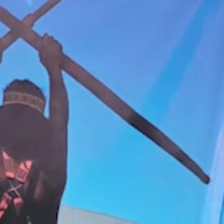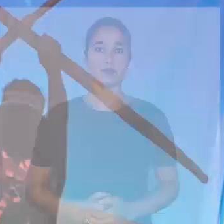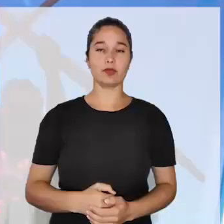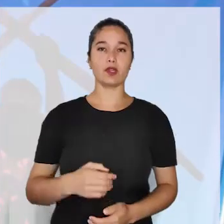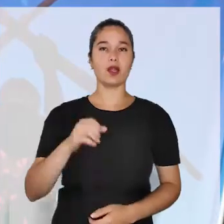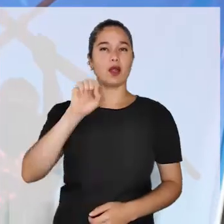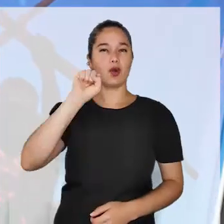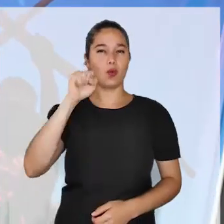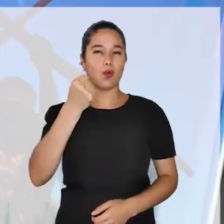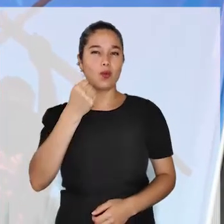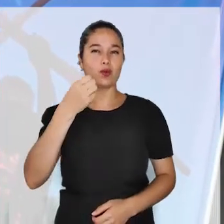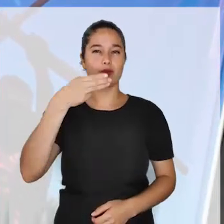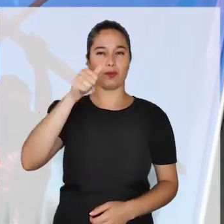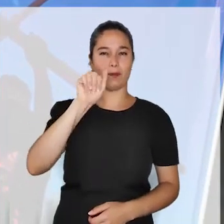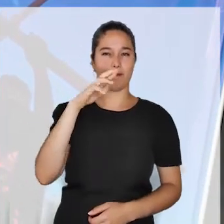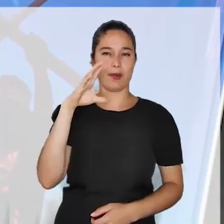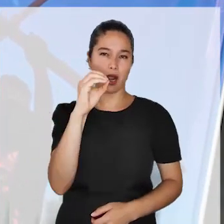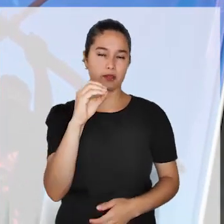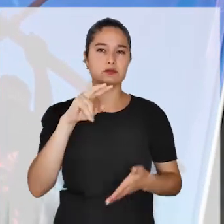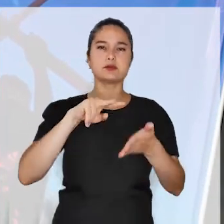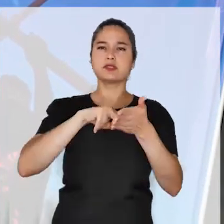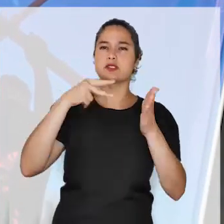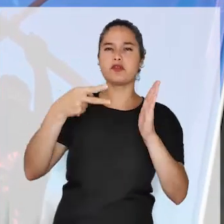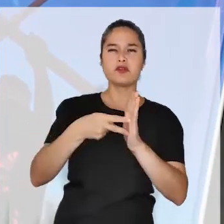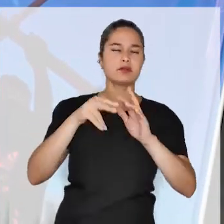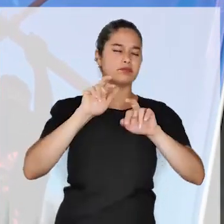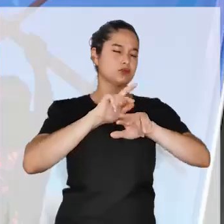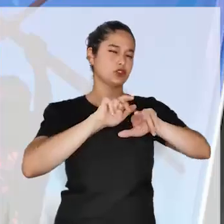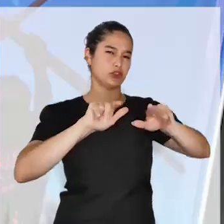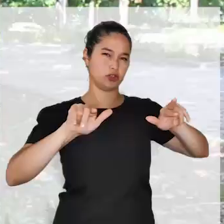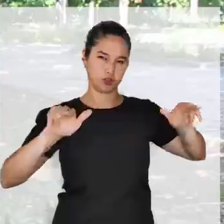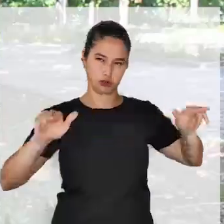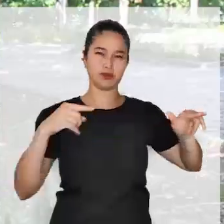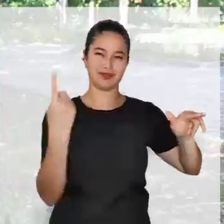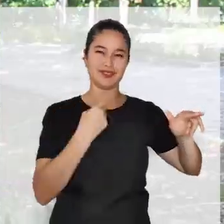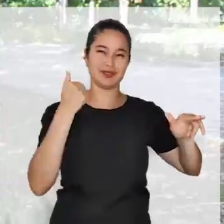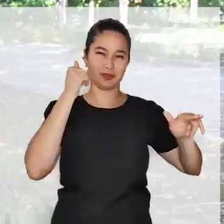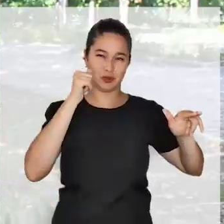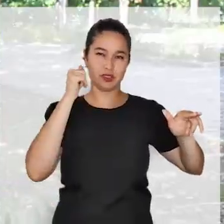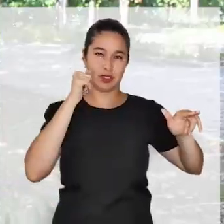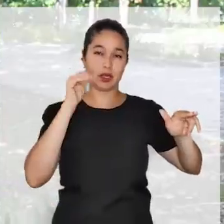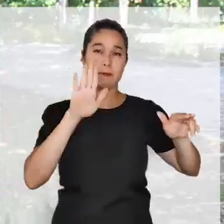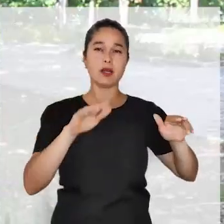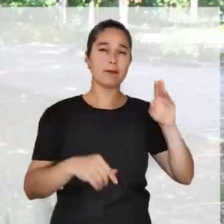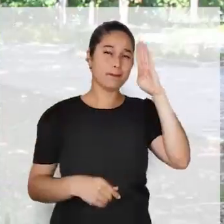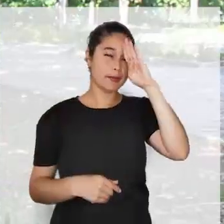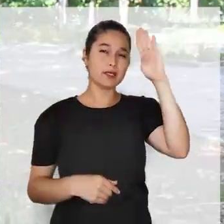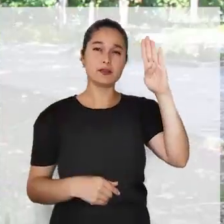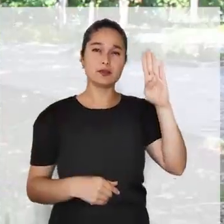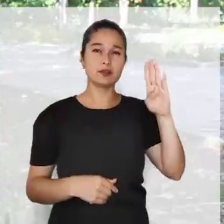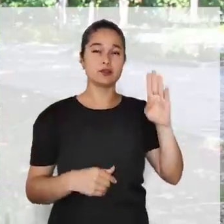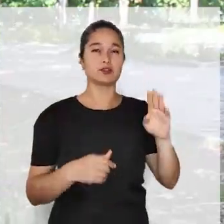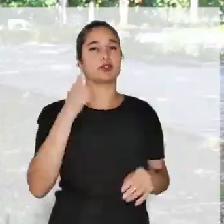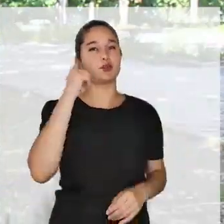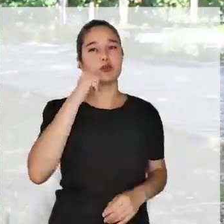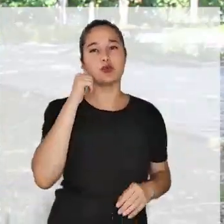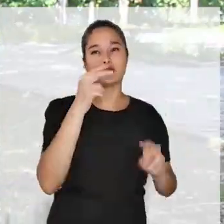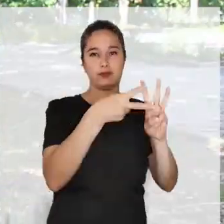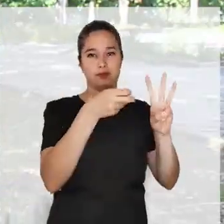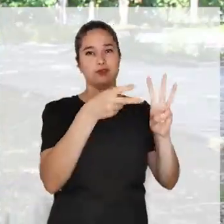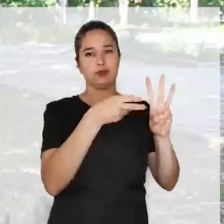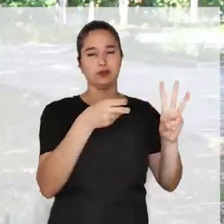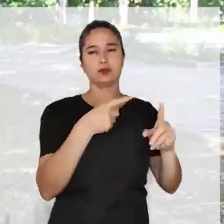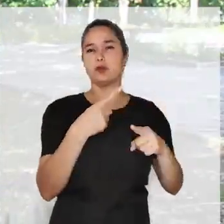O 8 de março tem vários significados para nós mulheres, e principalmente para nós mulheres indígenas,